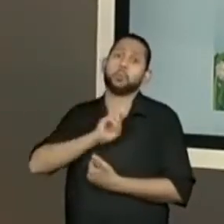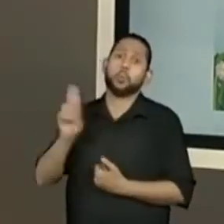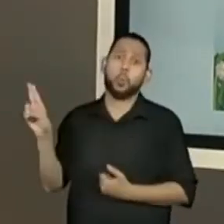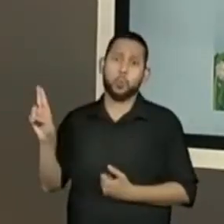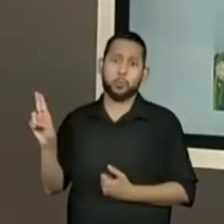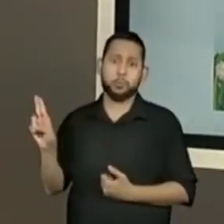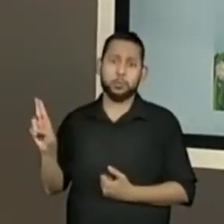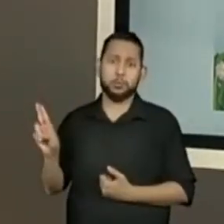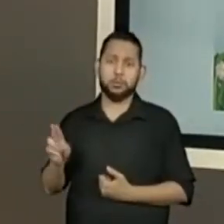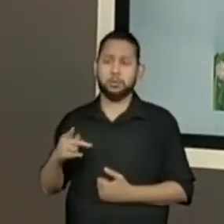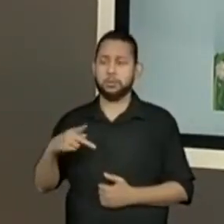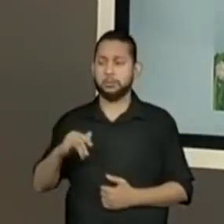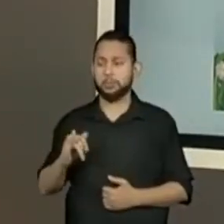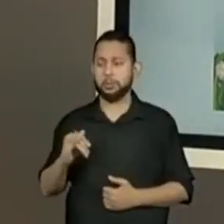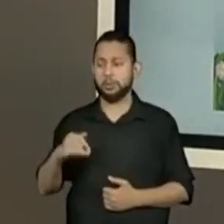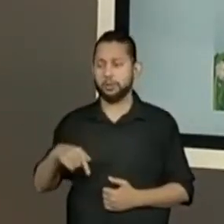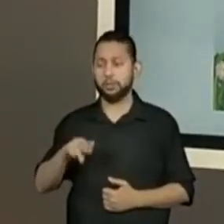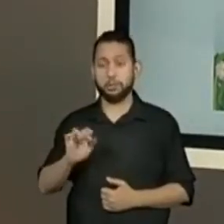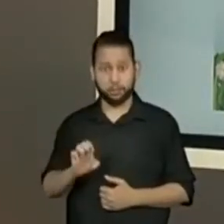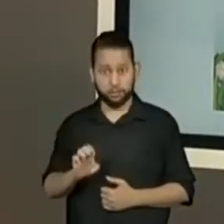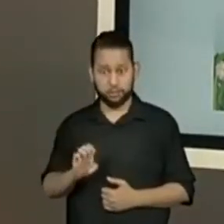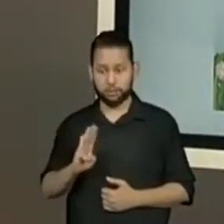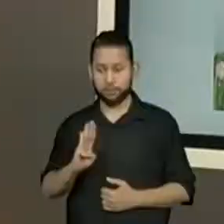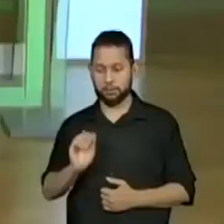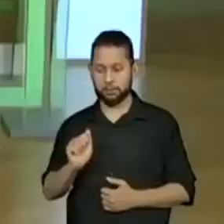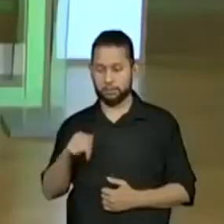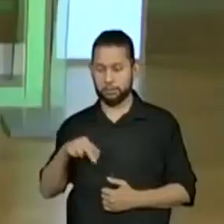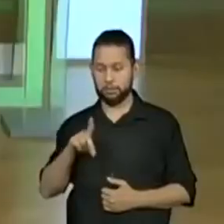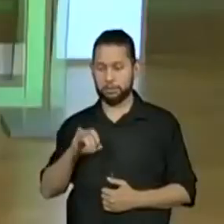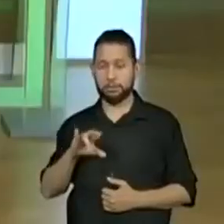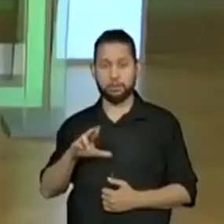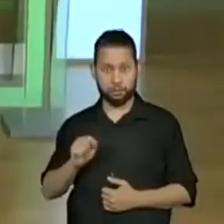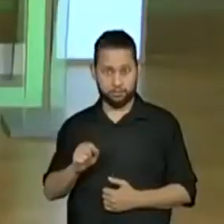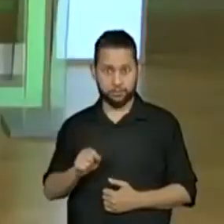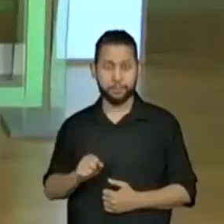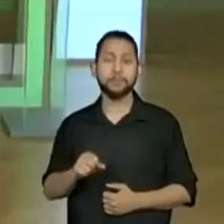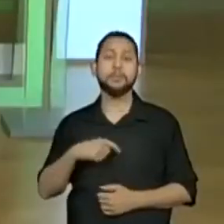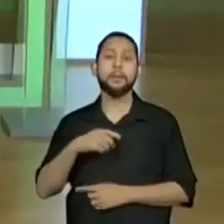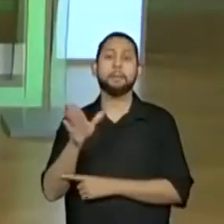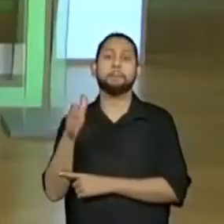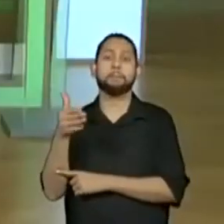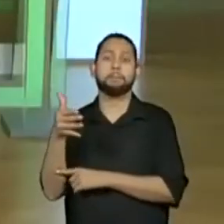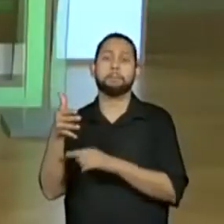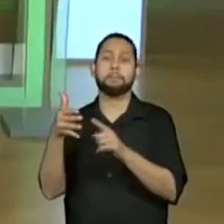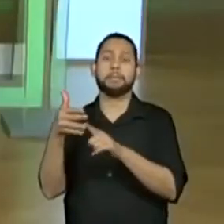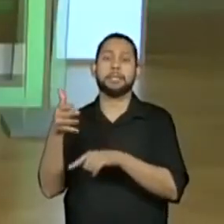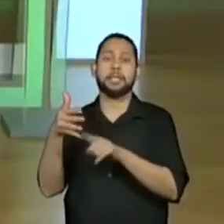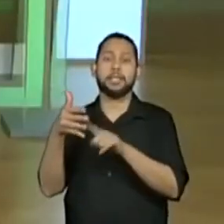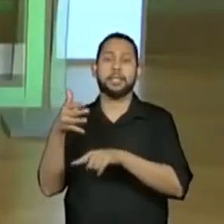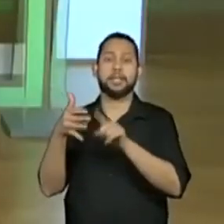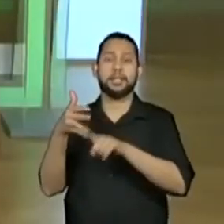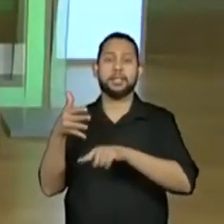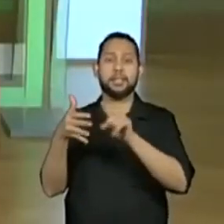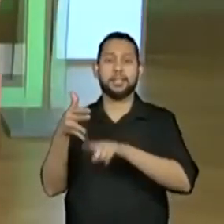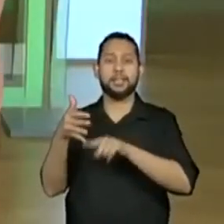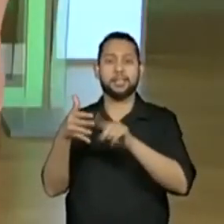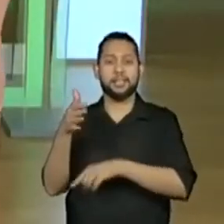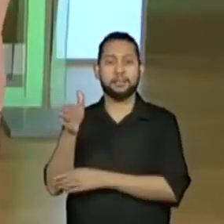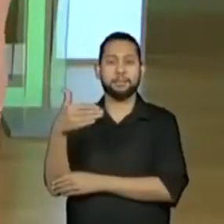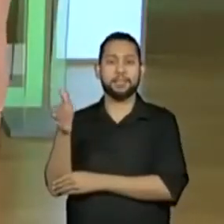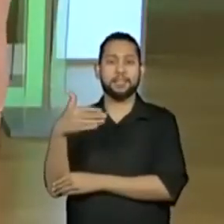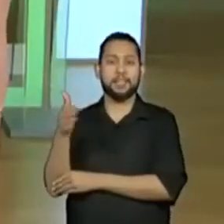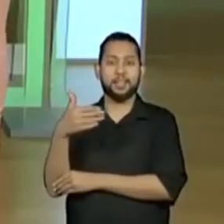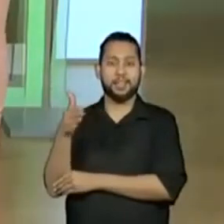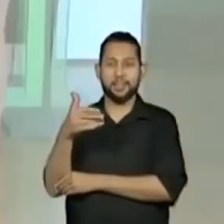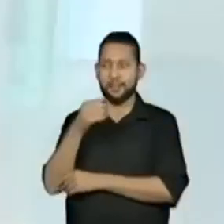-bandeira. Eu conhecia com outro nome. Qual nome vocês conhecem? Ó, tem bandeirinha. Bandeirinha. Vou anotar aqui, tá bom? Professora, você vê se